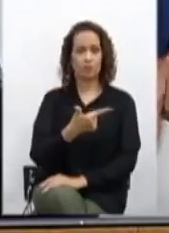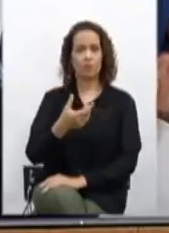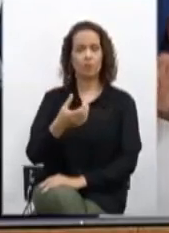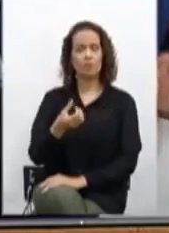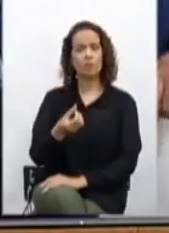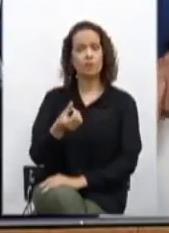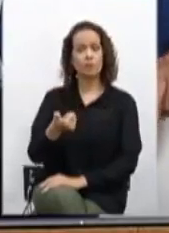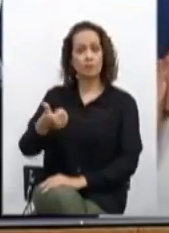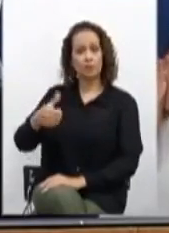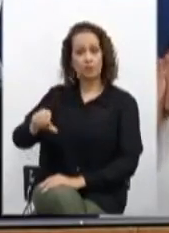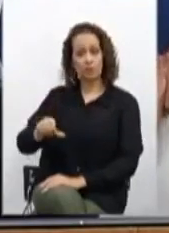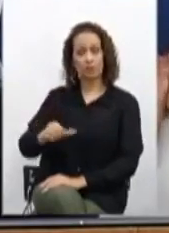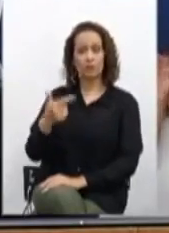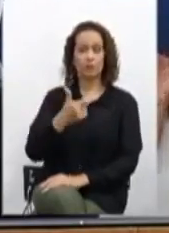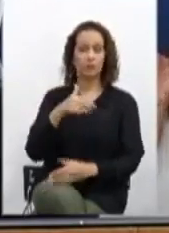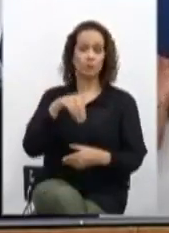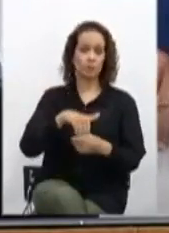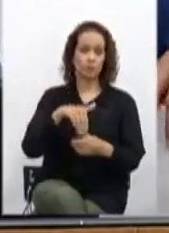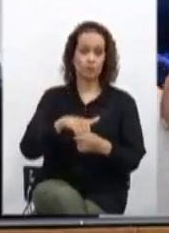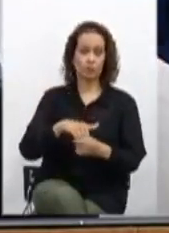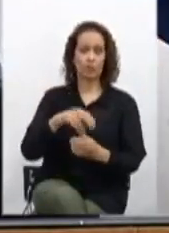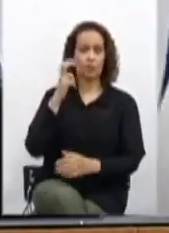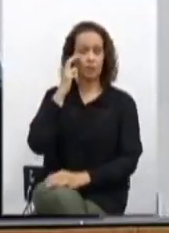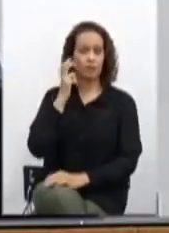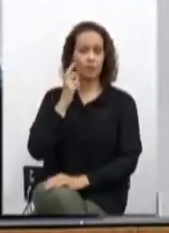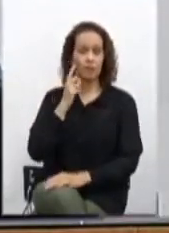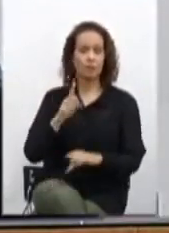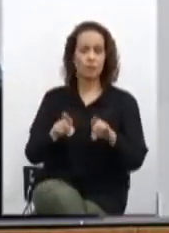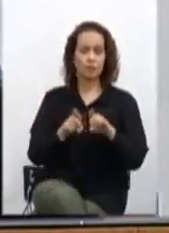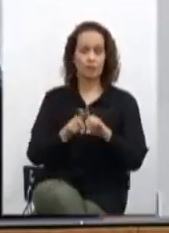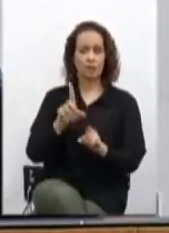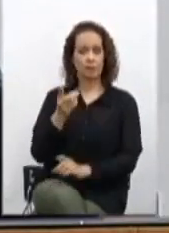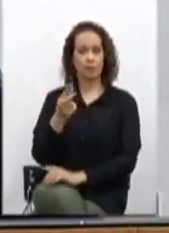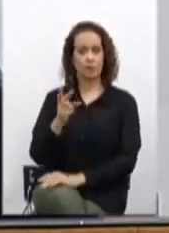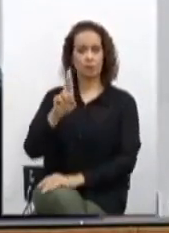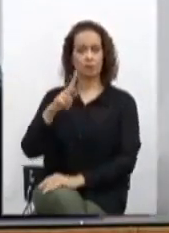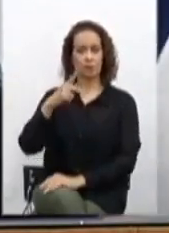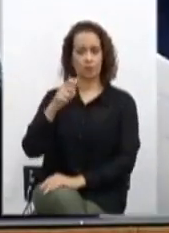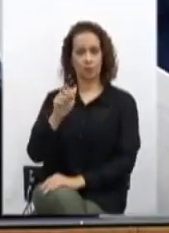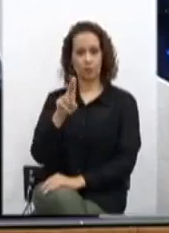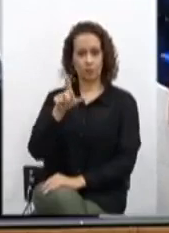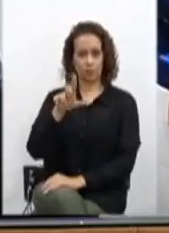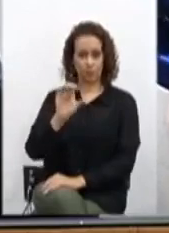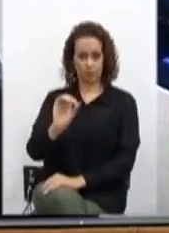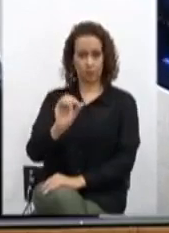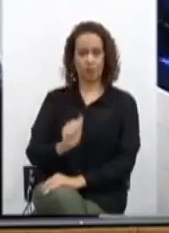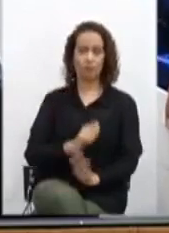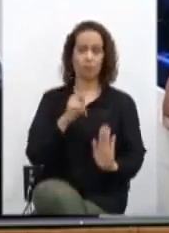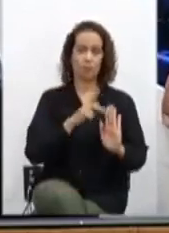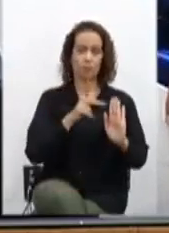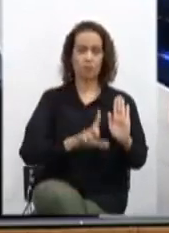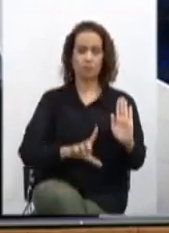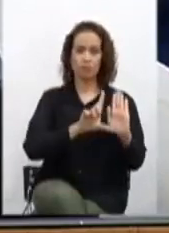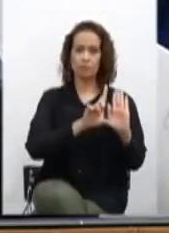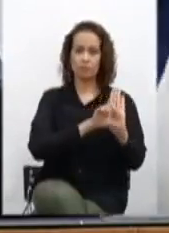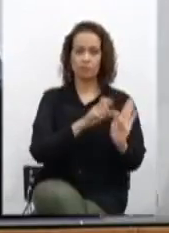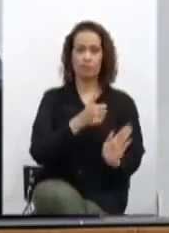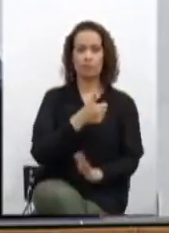turno. Deputado Zé Guilherme e doutor Paulo, respectivamente. Projetos de lei